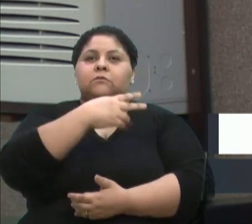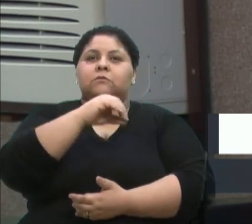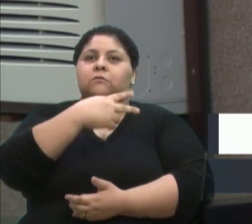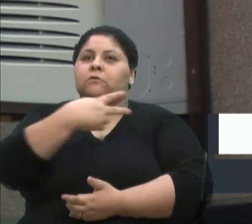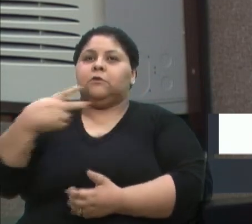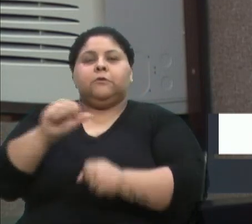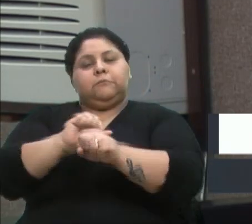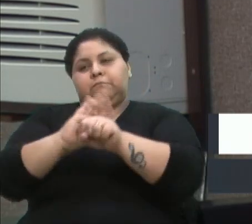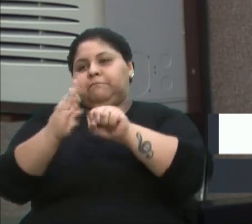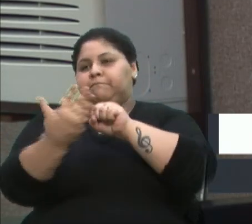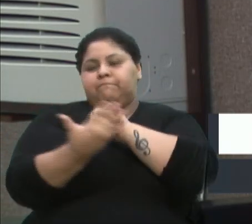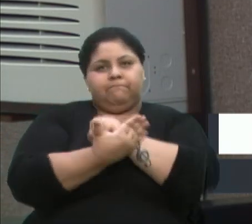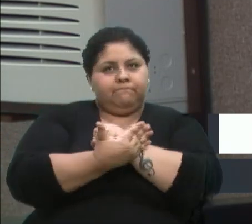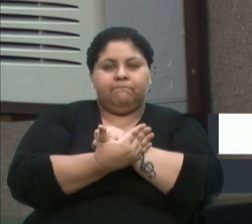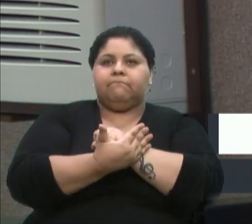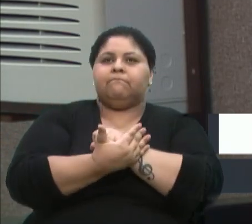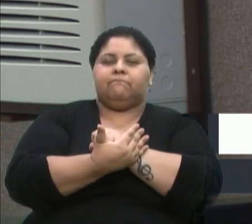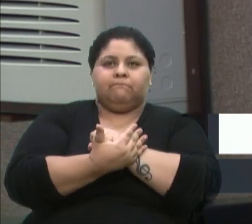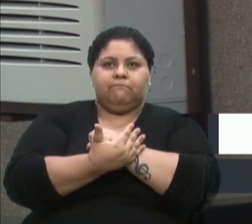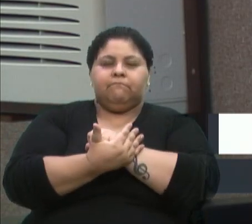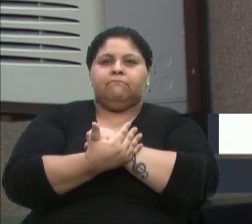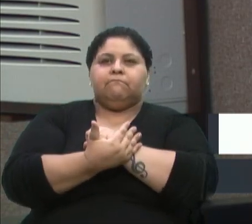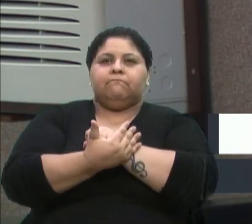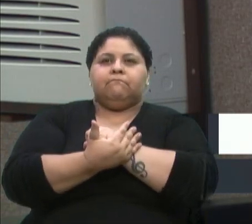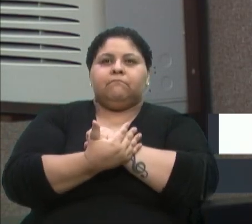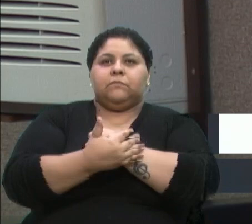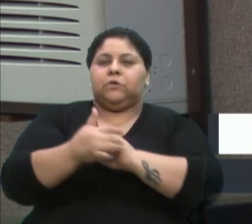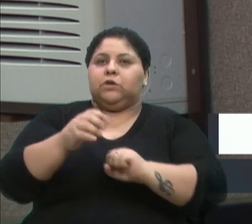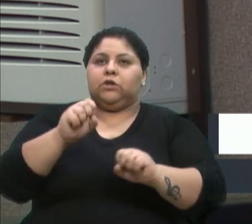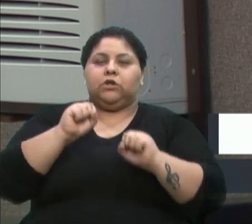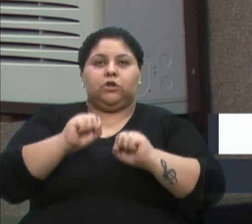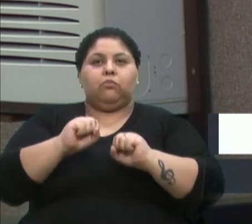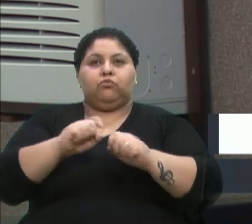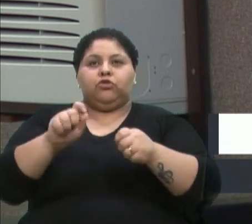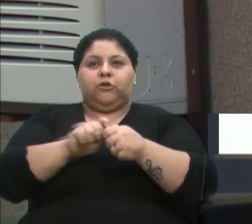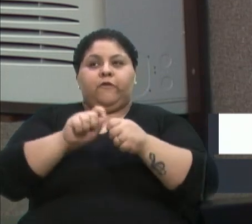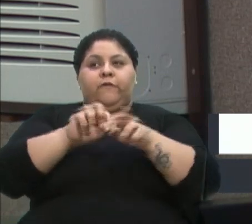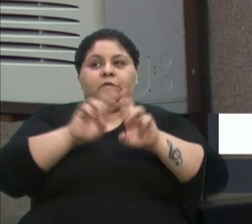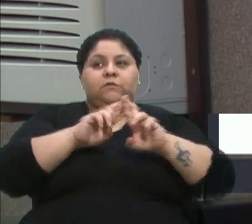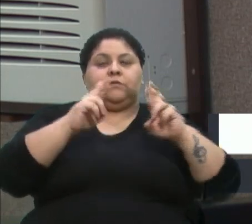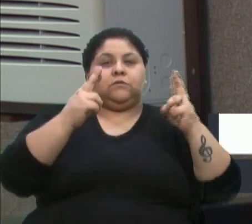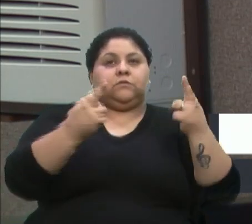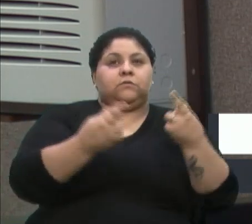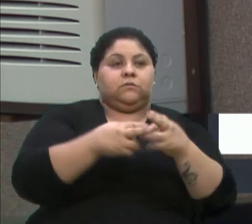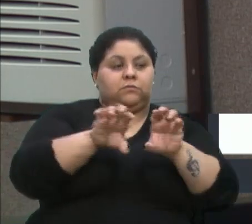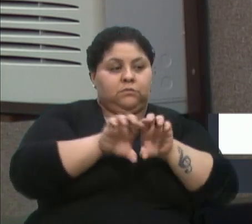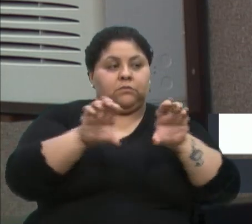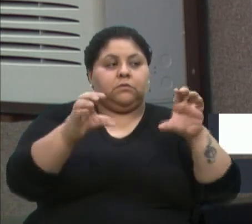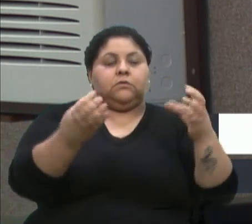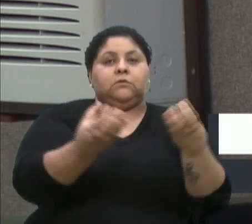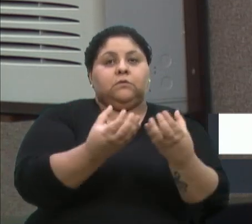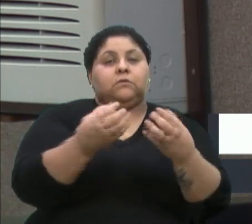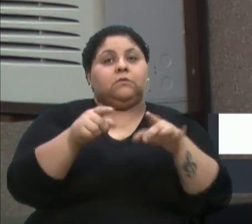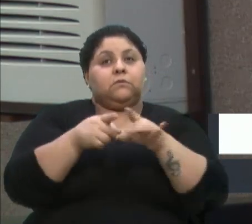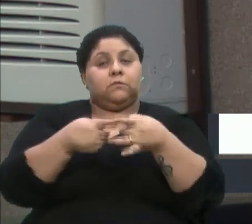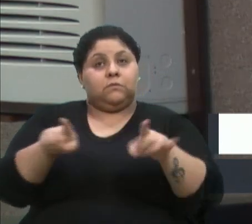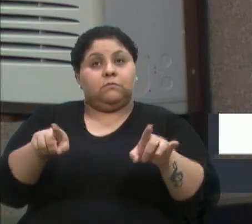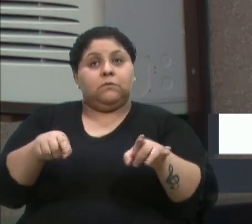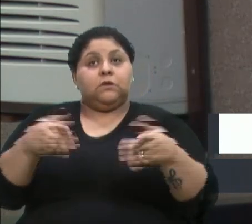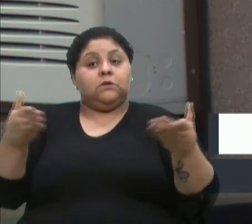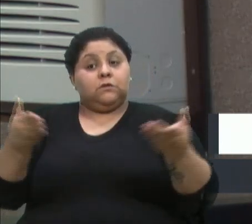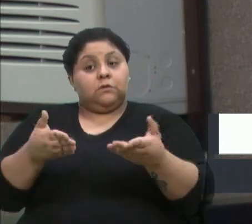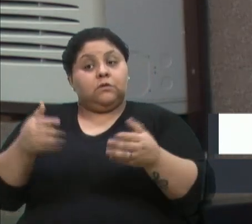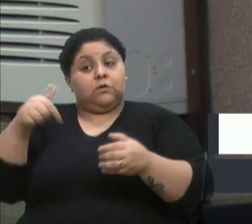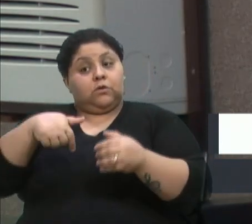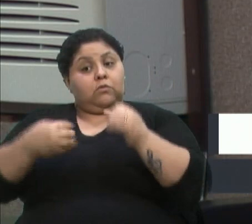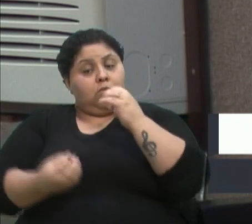pandemia, onde estavam impossibilitadas as reuniões nas comunidades. Mas está aí, está